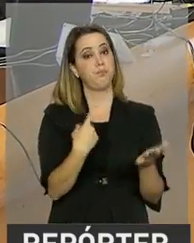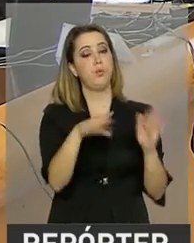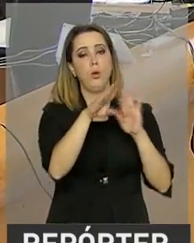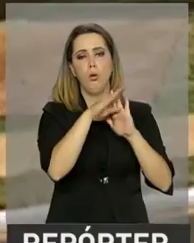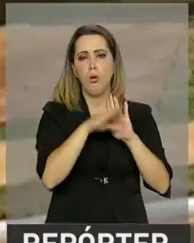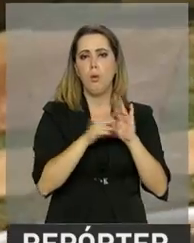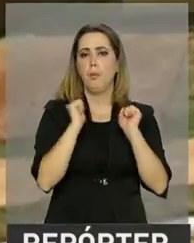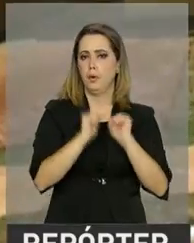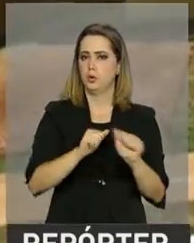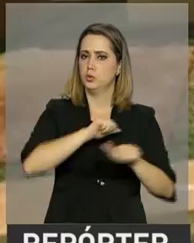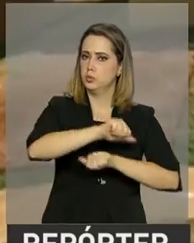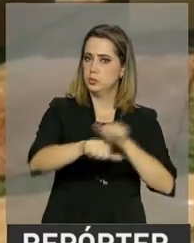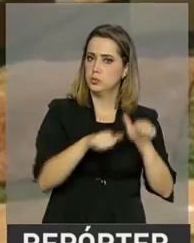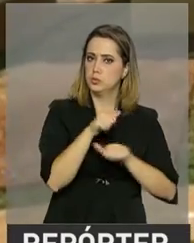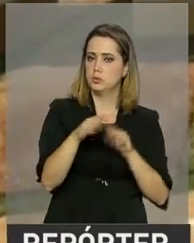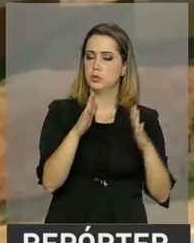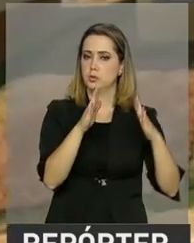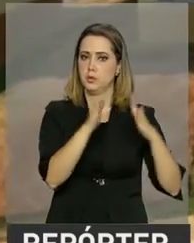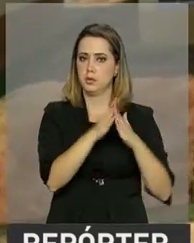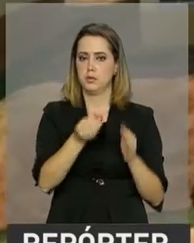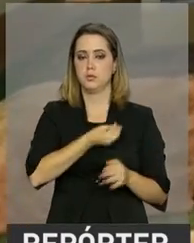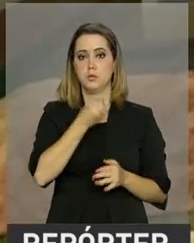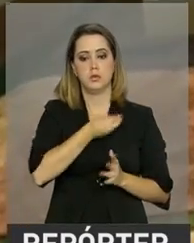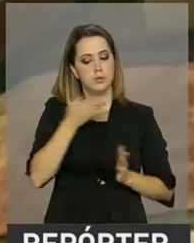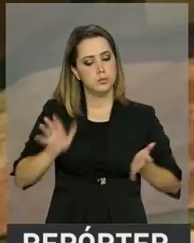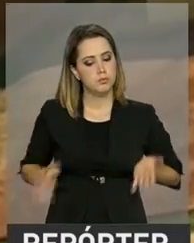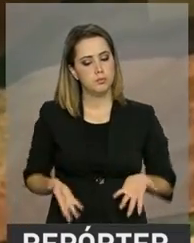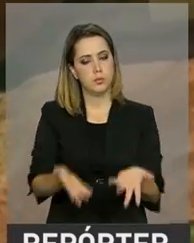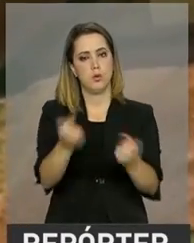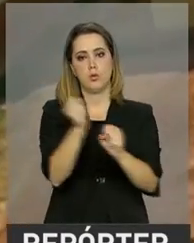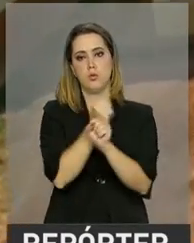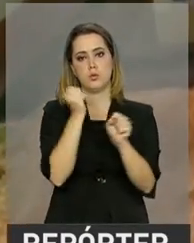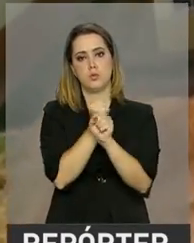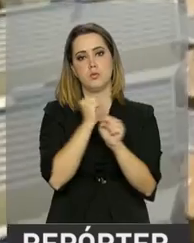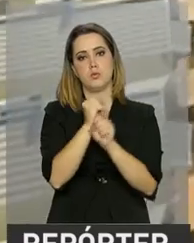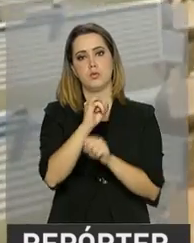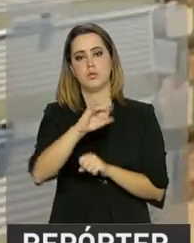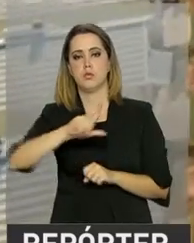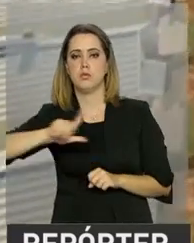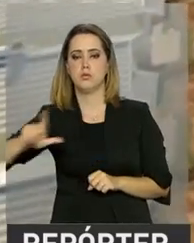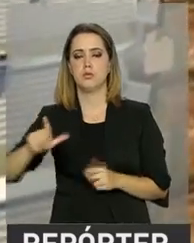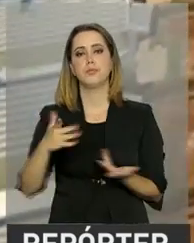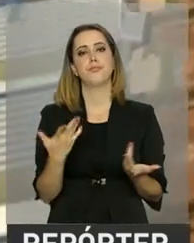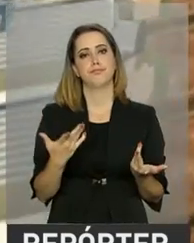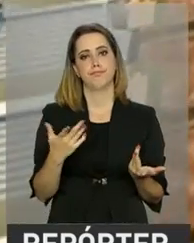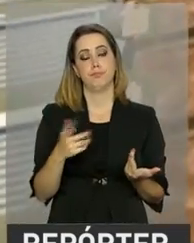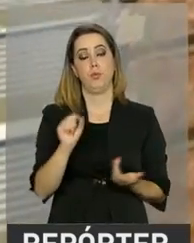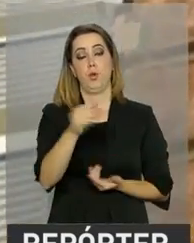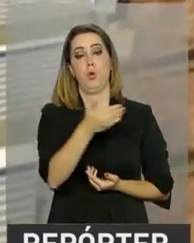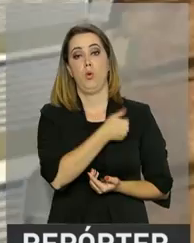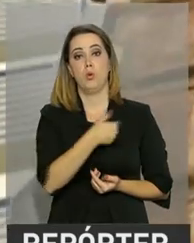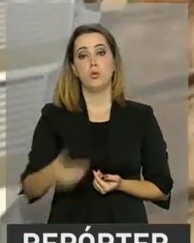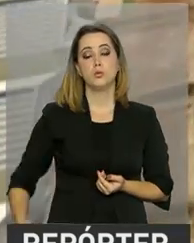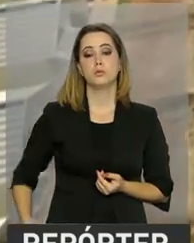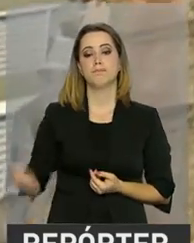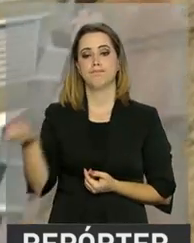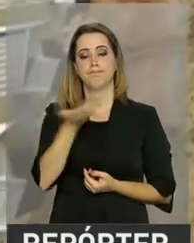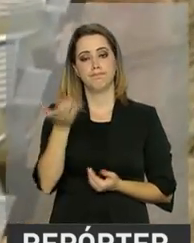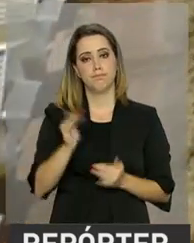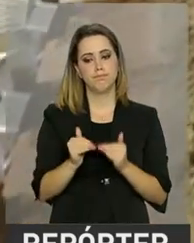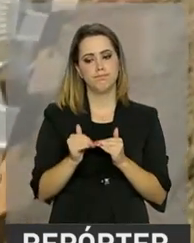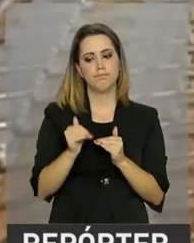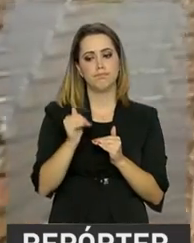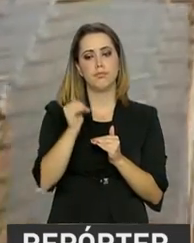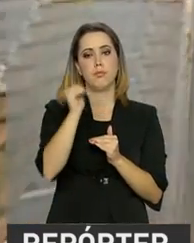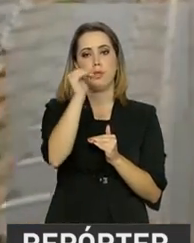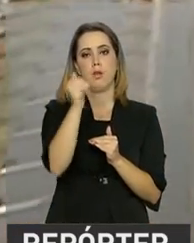mudança no Minha Casa Minha Vida para estimular o setor da construção civil no país. O governo quer aumentar a terceira faixa